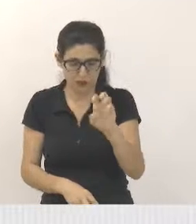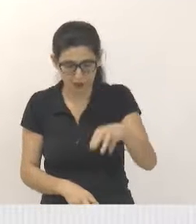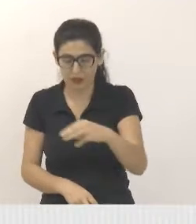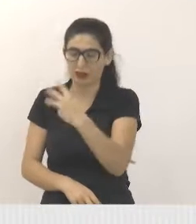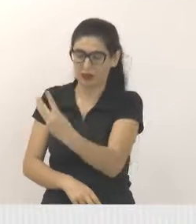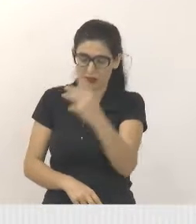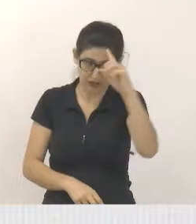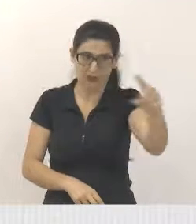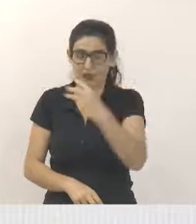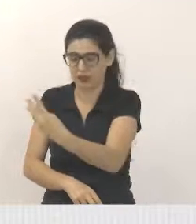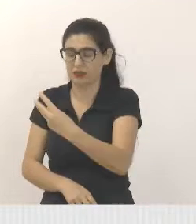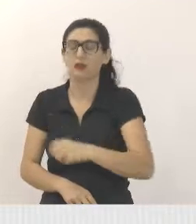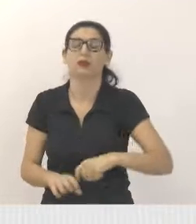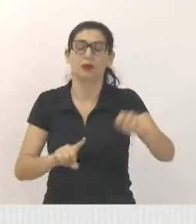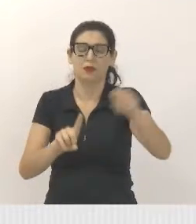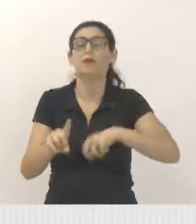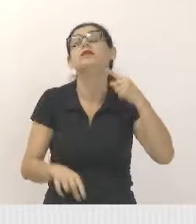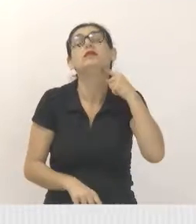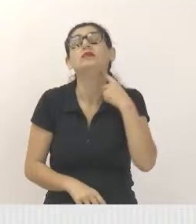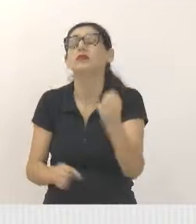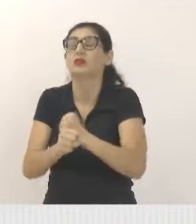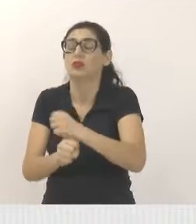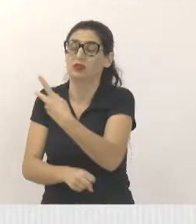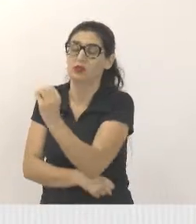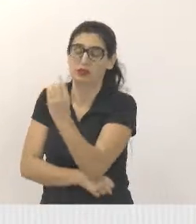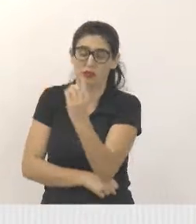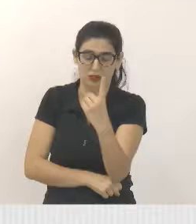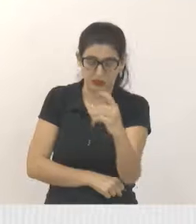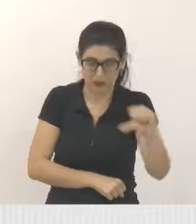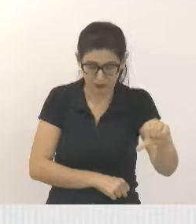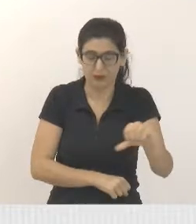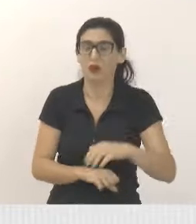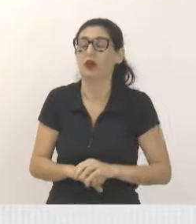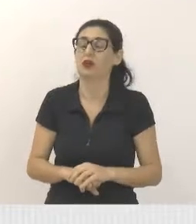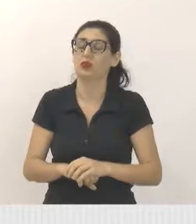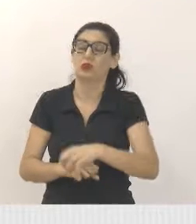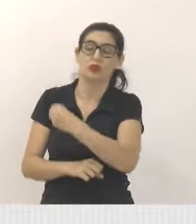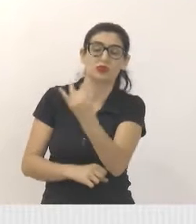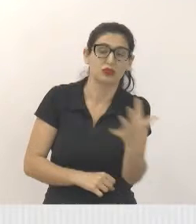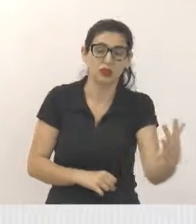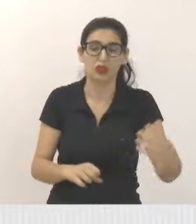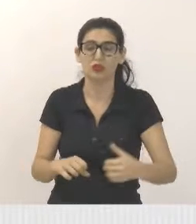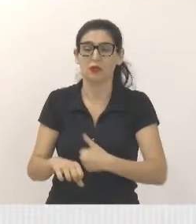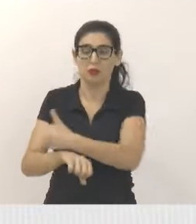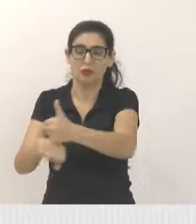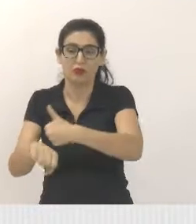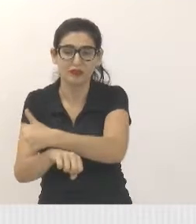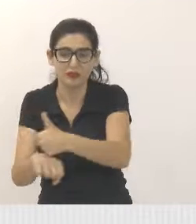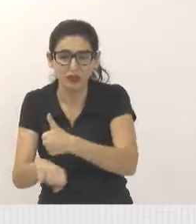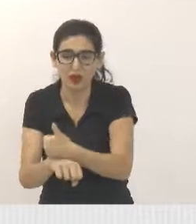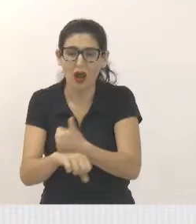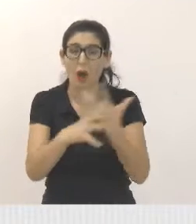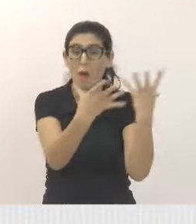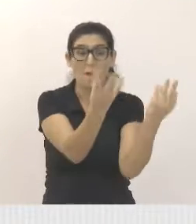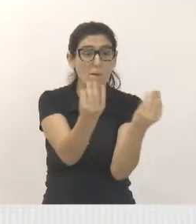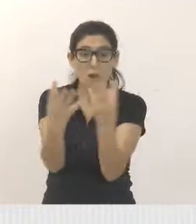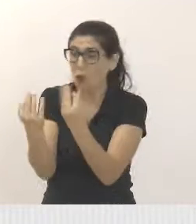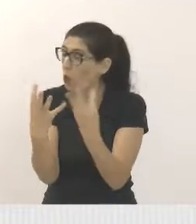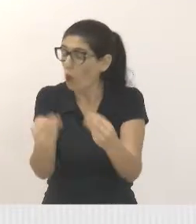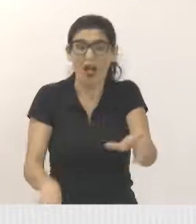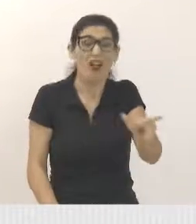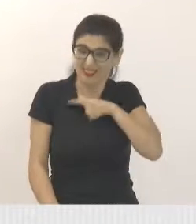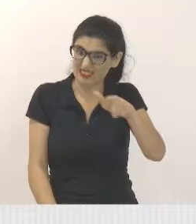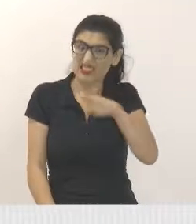5 de 2019, foi observado o número de profissionais acima do dimensionamento ideal